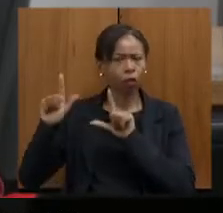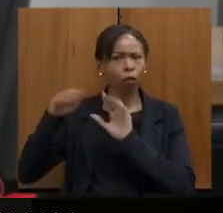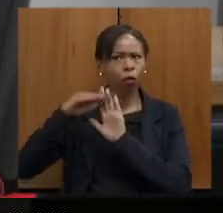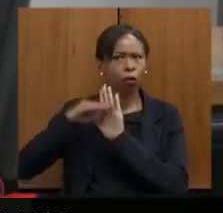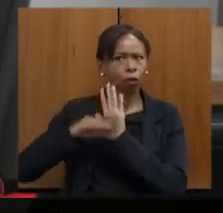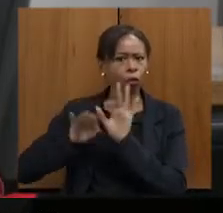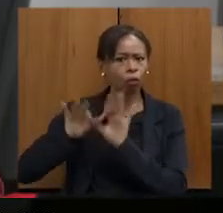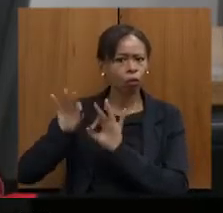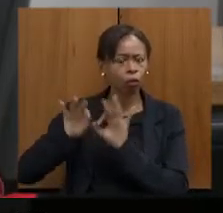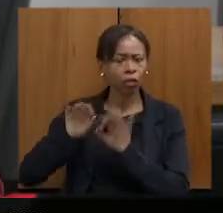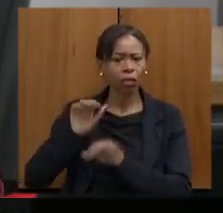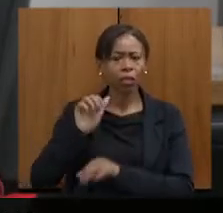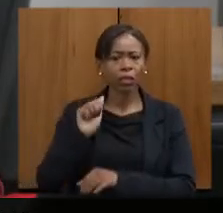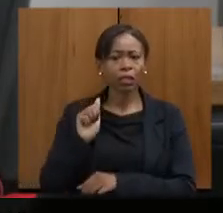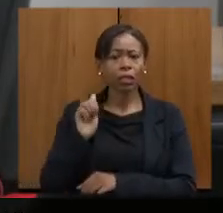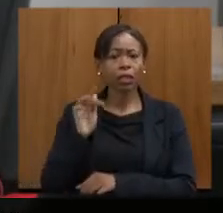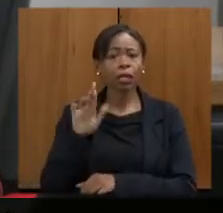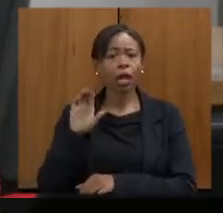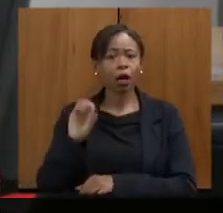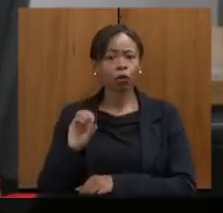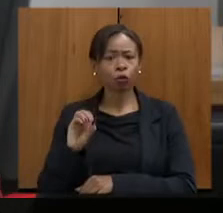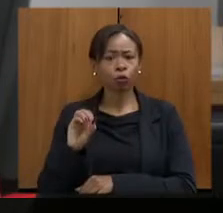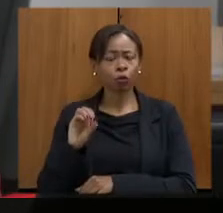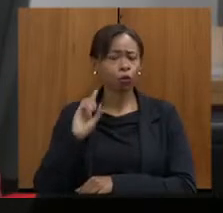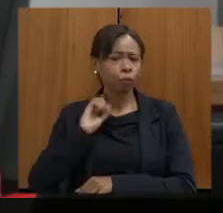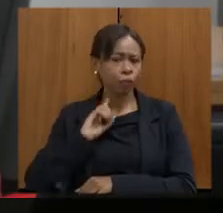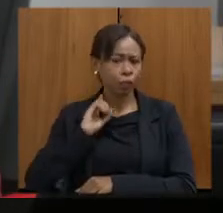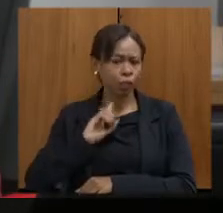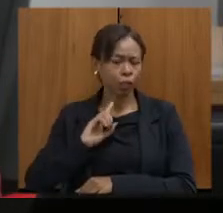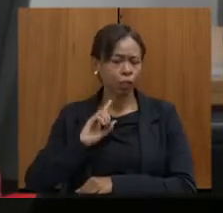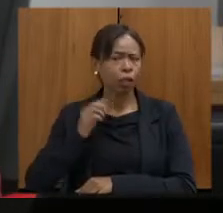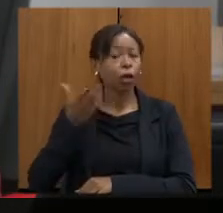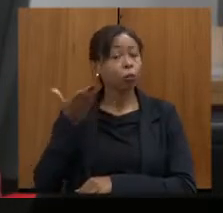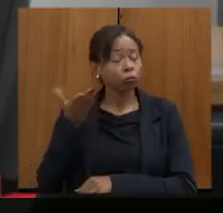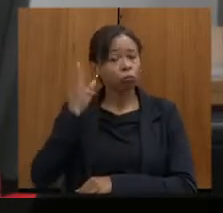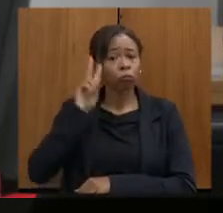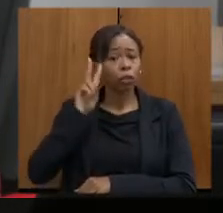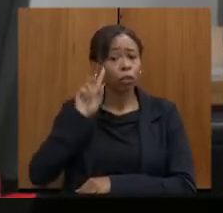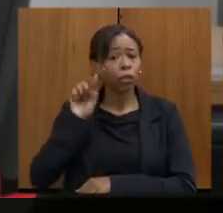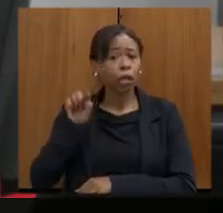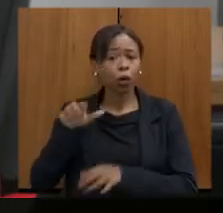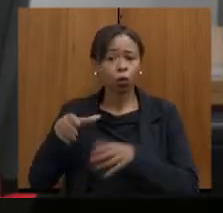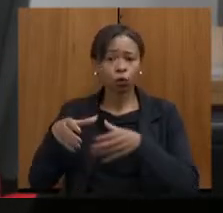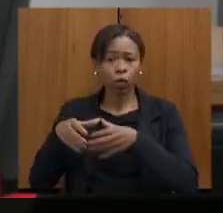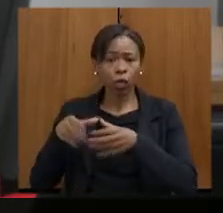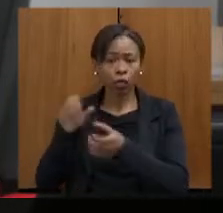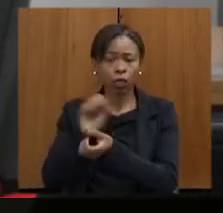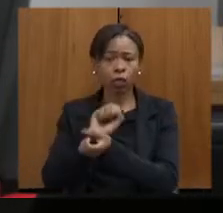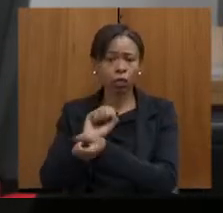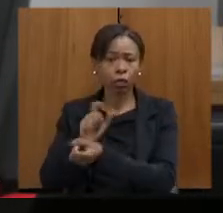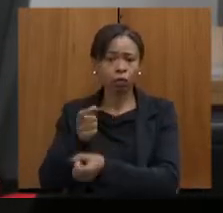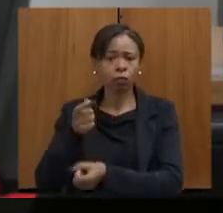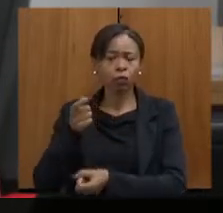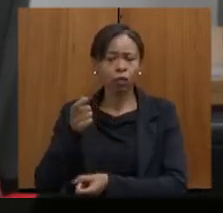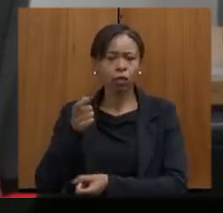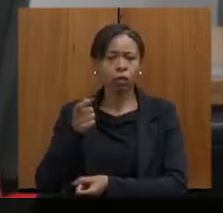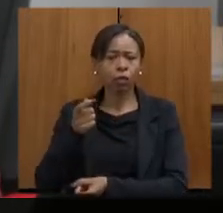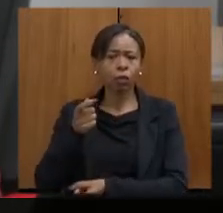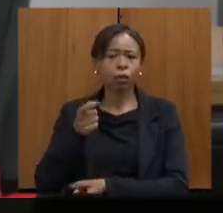da Afro-Mineiridade. Então eu me lembrei que a comunidade quilombola, Mango, Zungo,